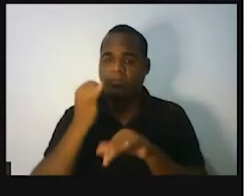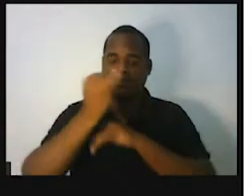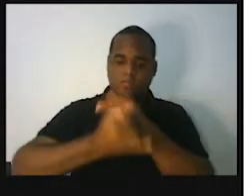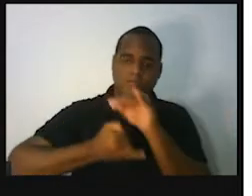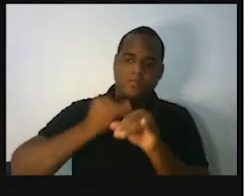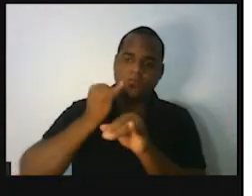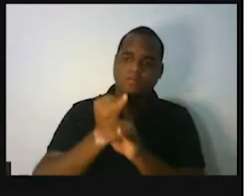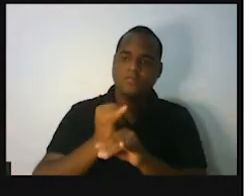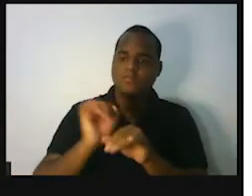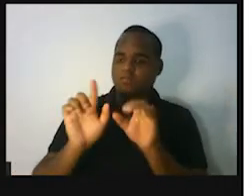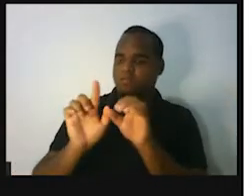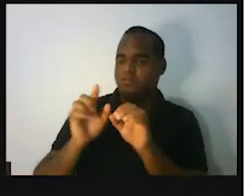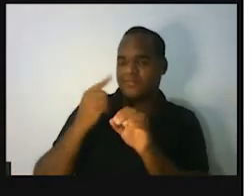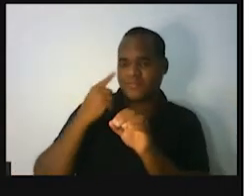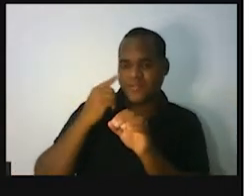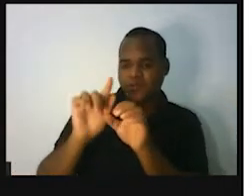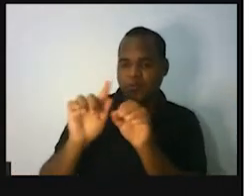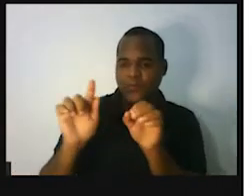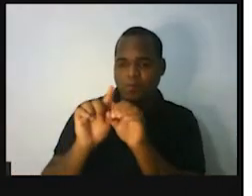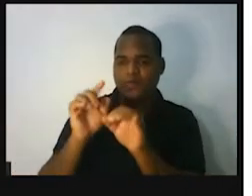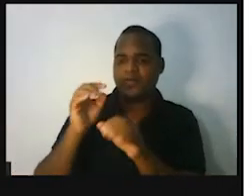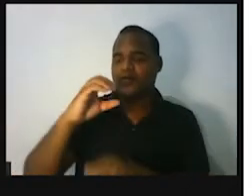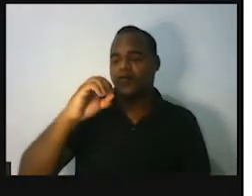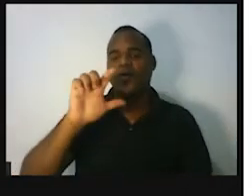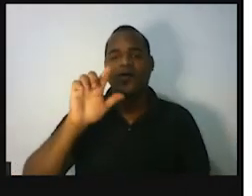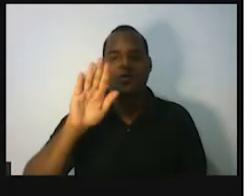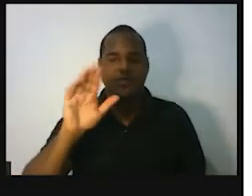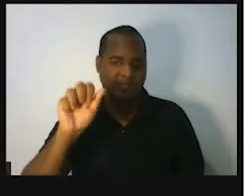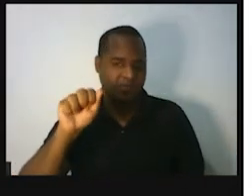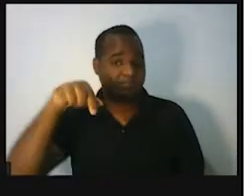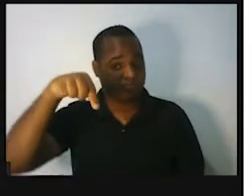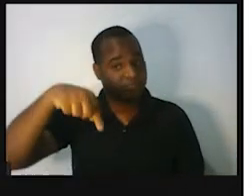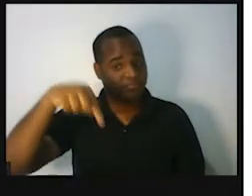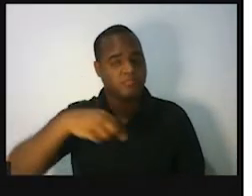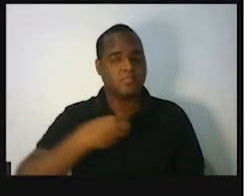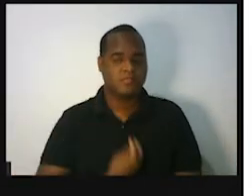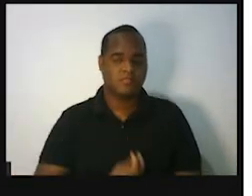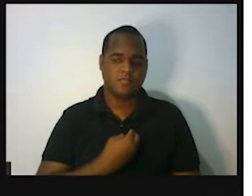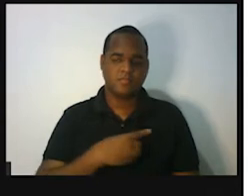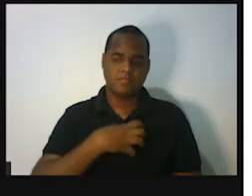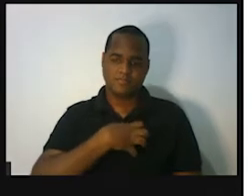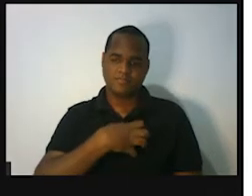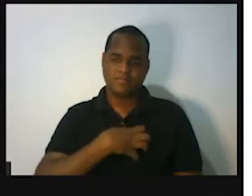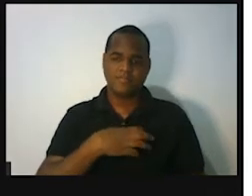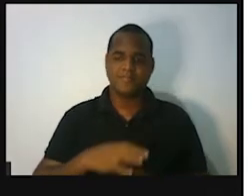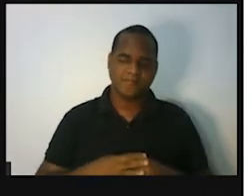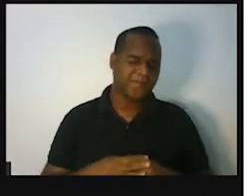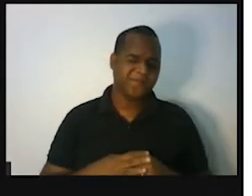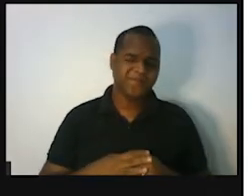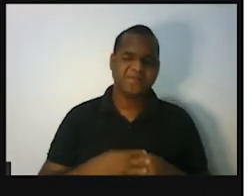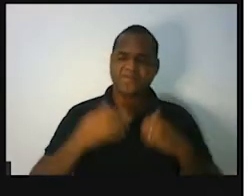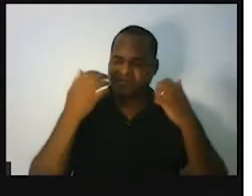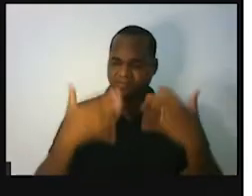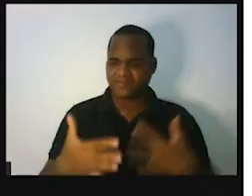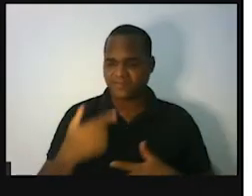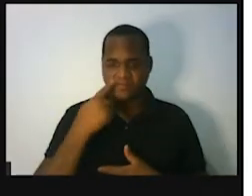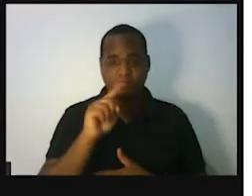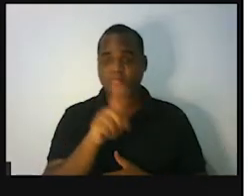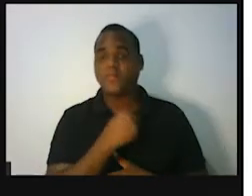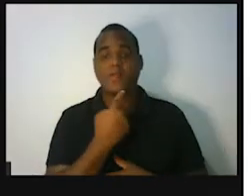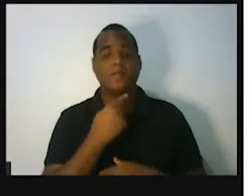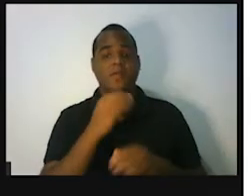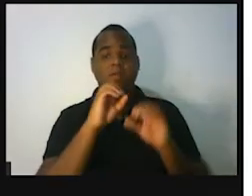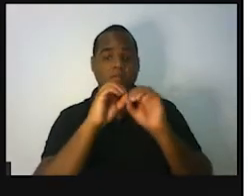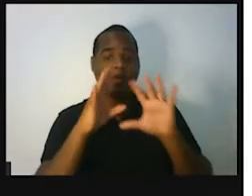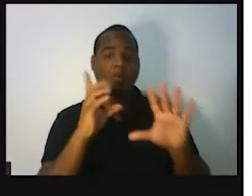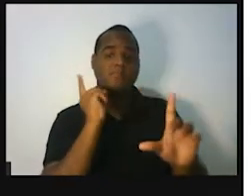provedora de energia elétrica aqui na Bahia. E aí a gente vai descobrir qual é o consumo médio para